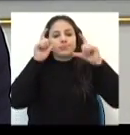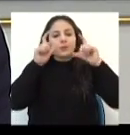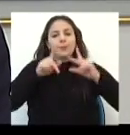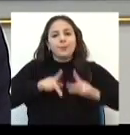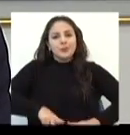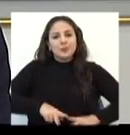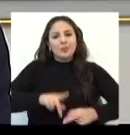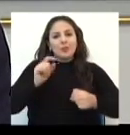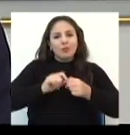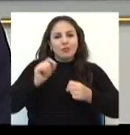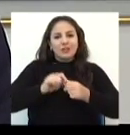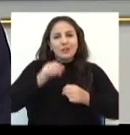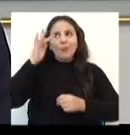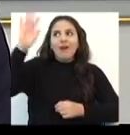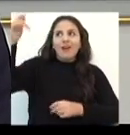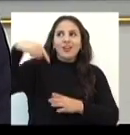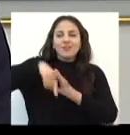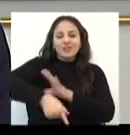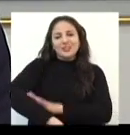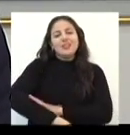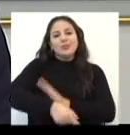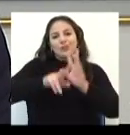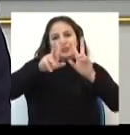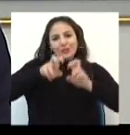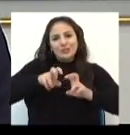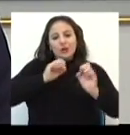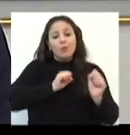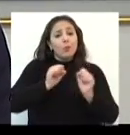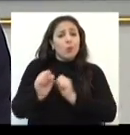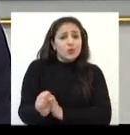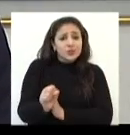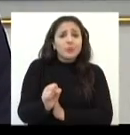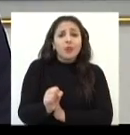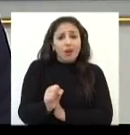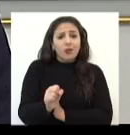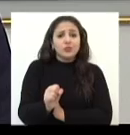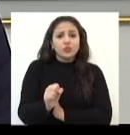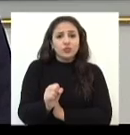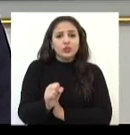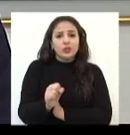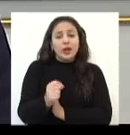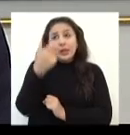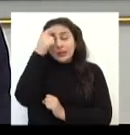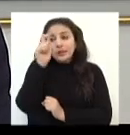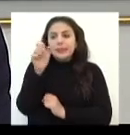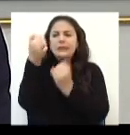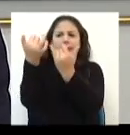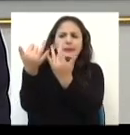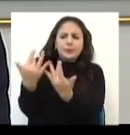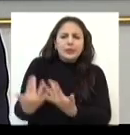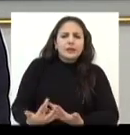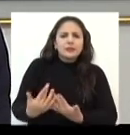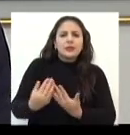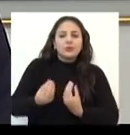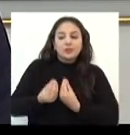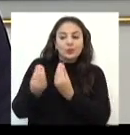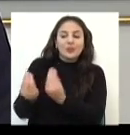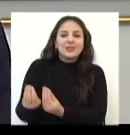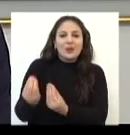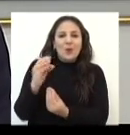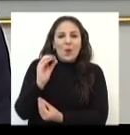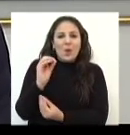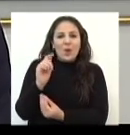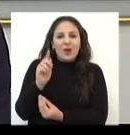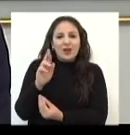para fazer uma reflexão sobre a possibilidade, a conscientização da doação do órgão